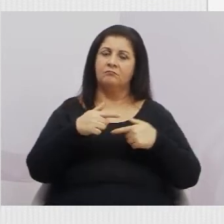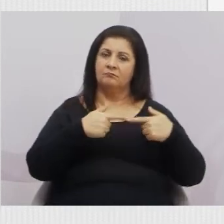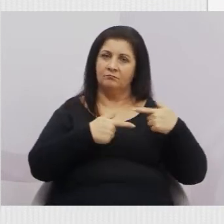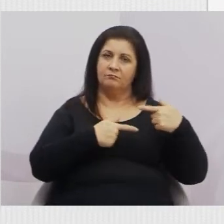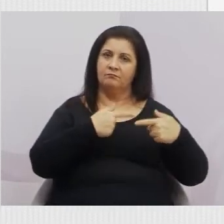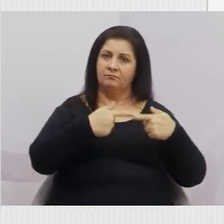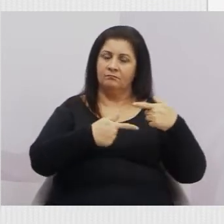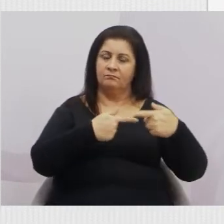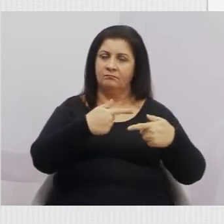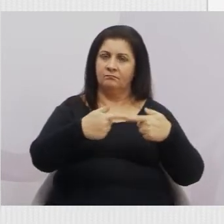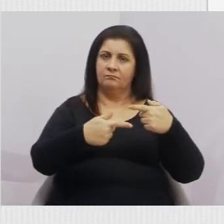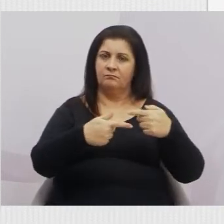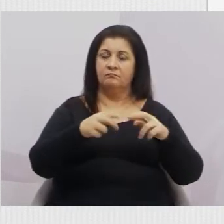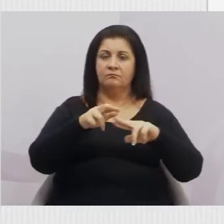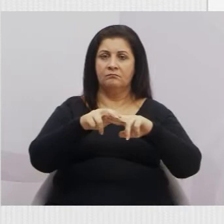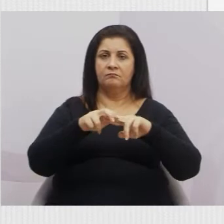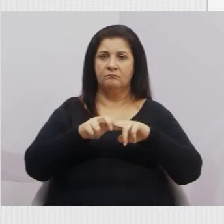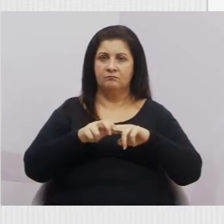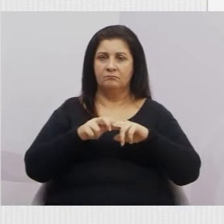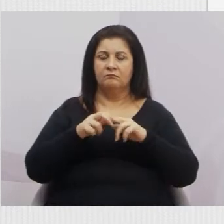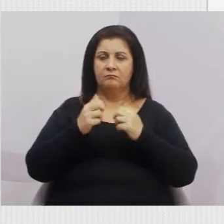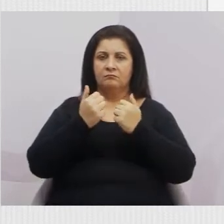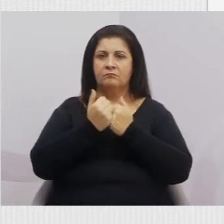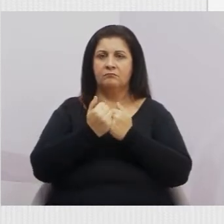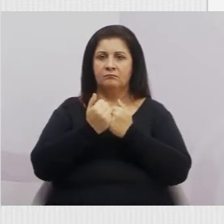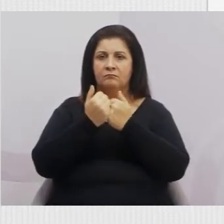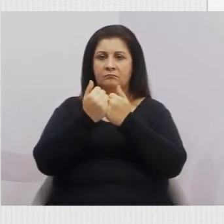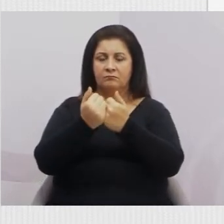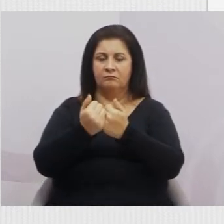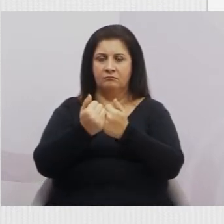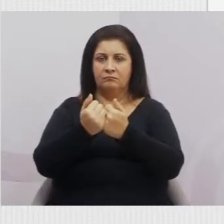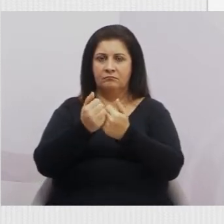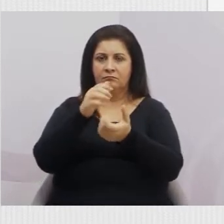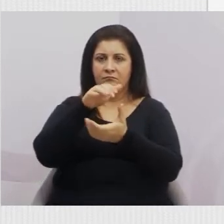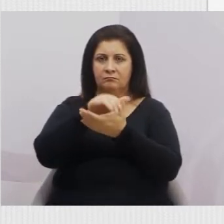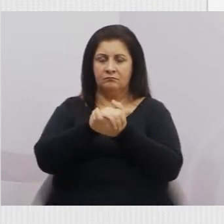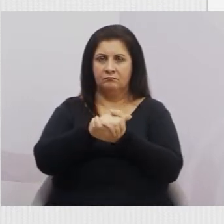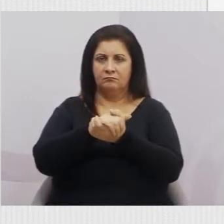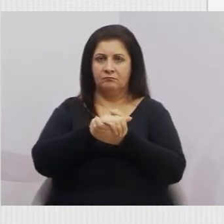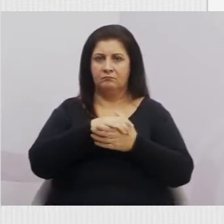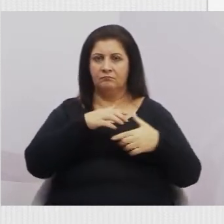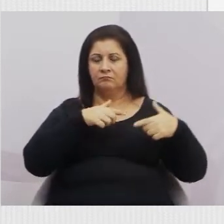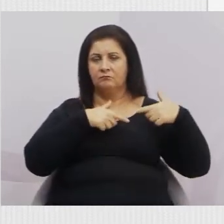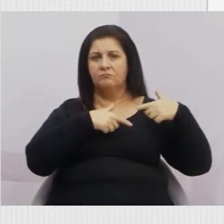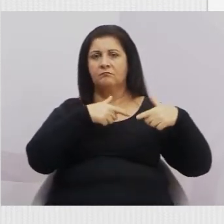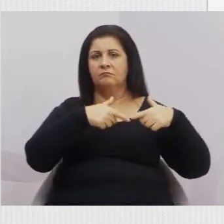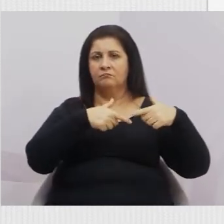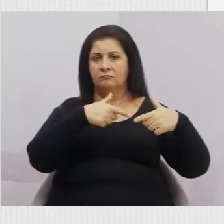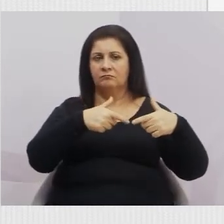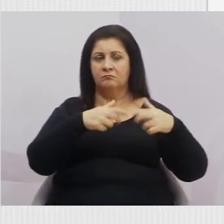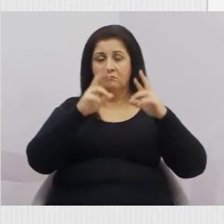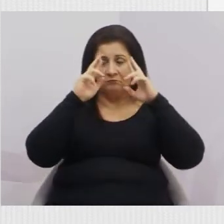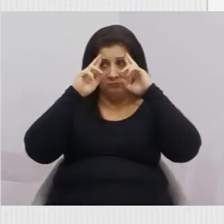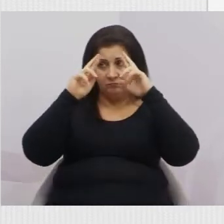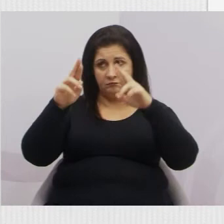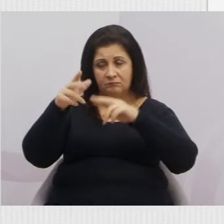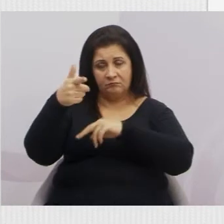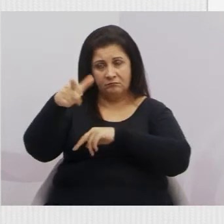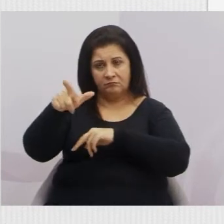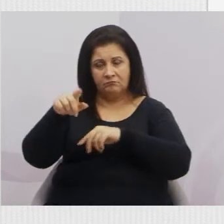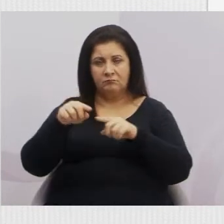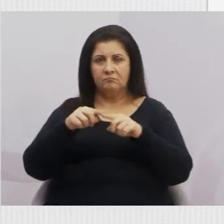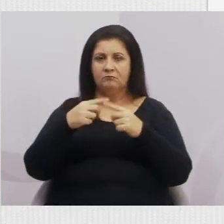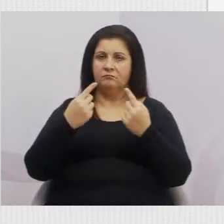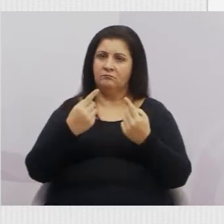Por isso, nós apoiamos o casamento tradicional, respeitando todas as outras escolhas, mas